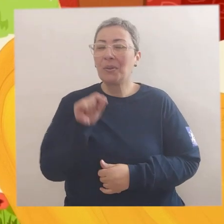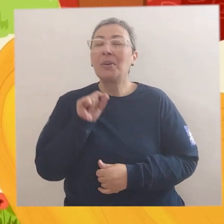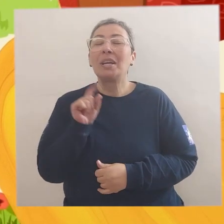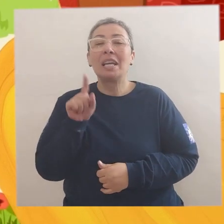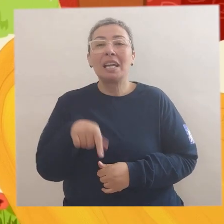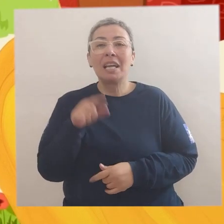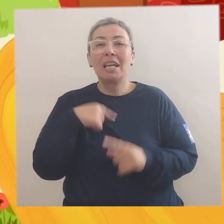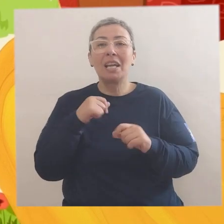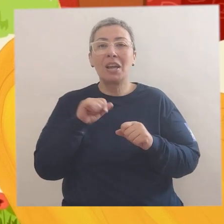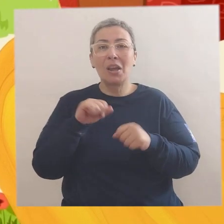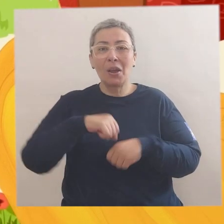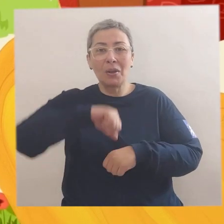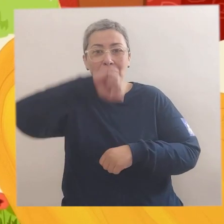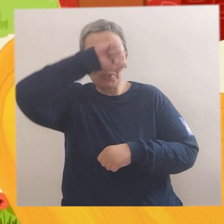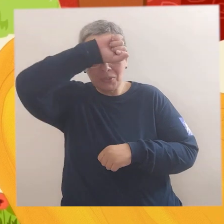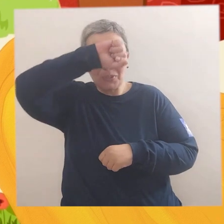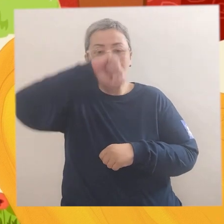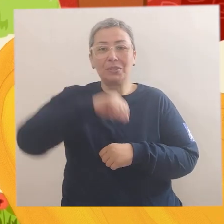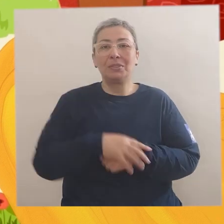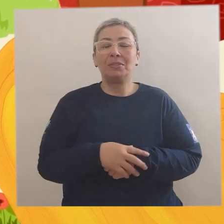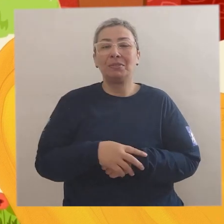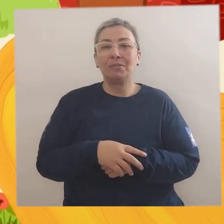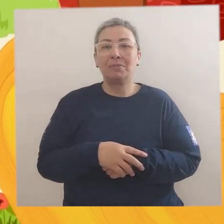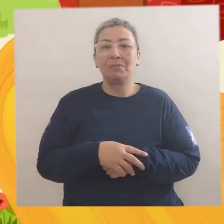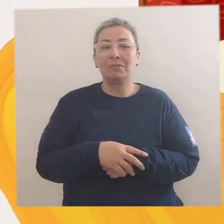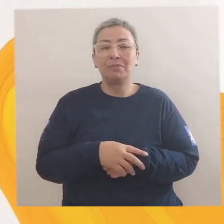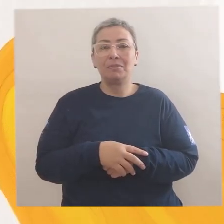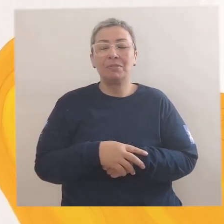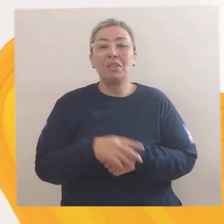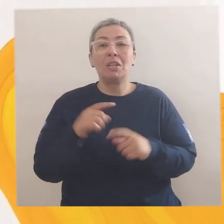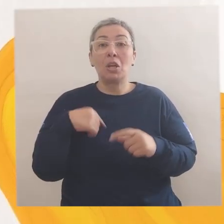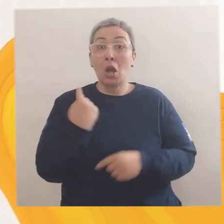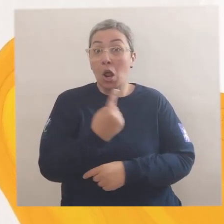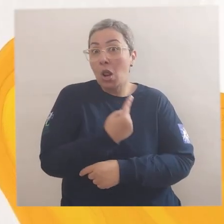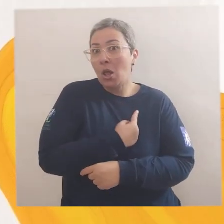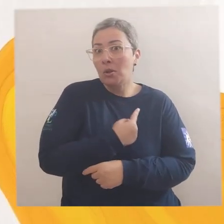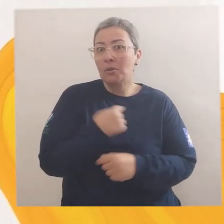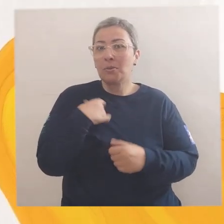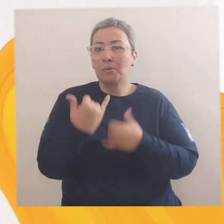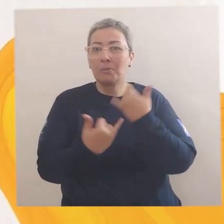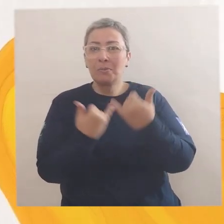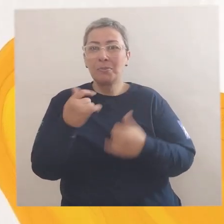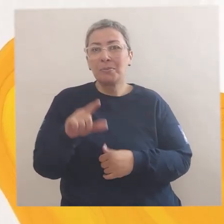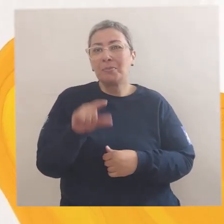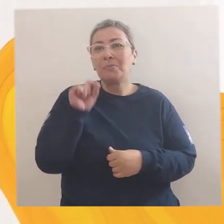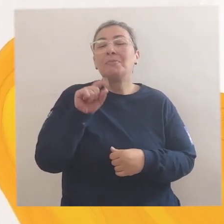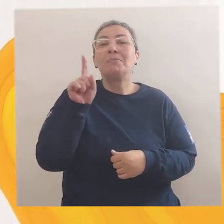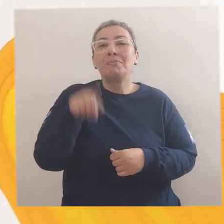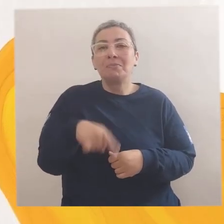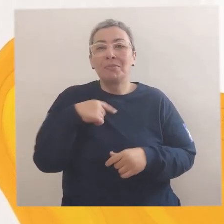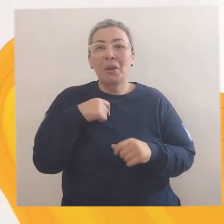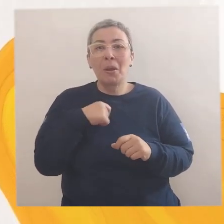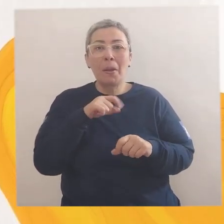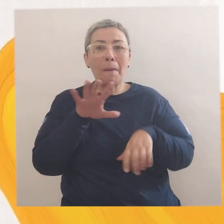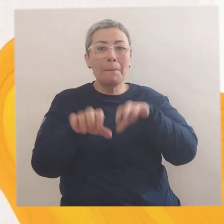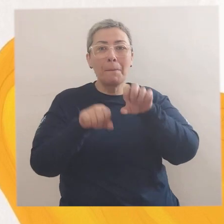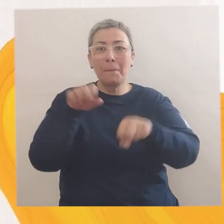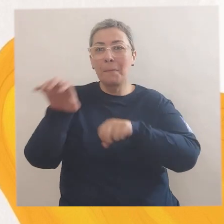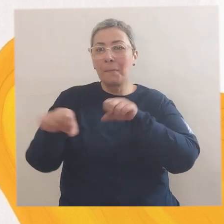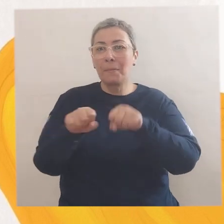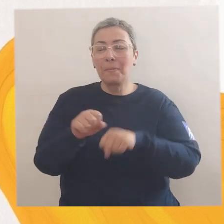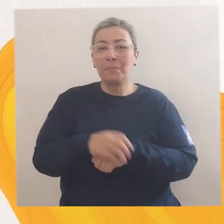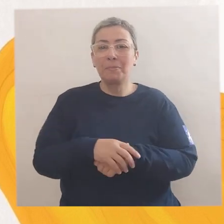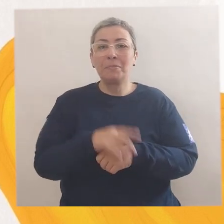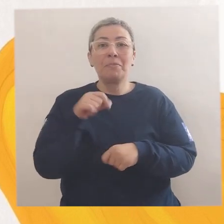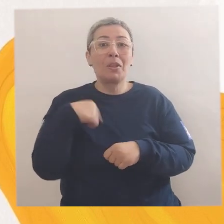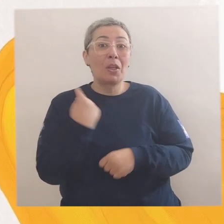favorita é esconde-esconde. Nossa brincadeira favorita é pega-pega.